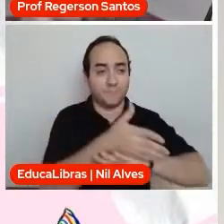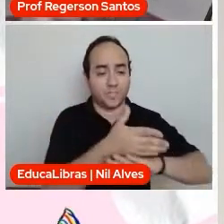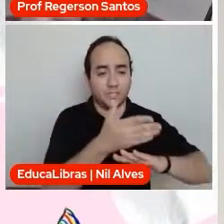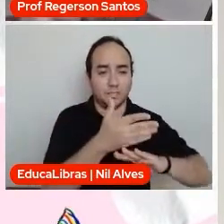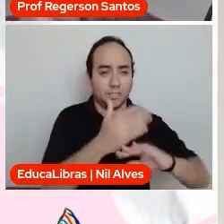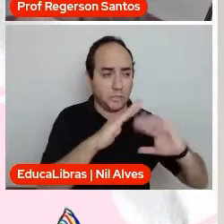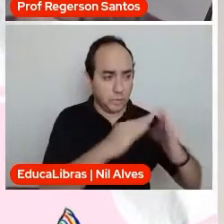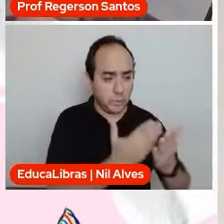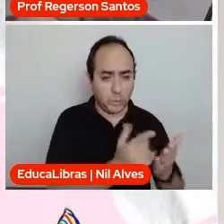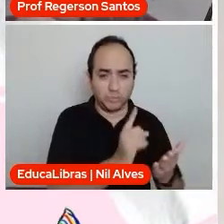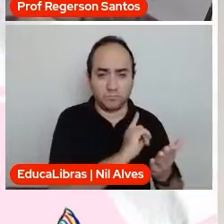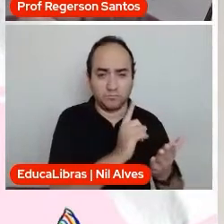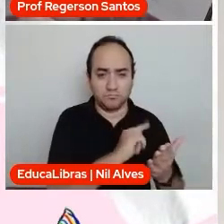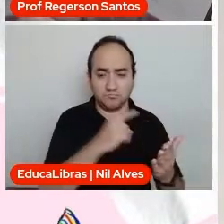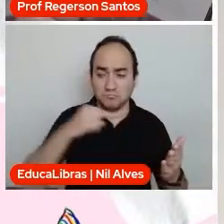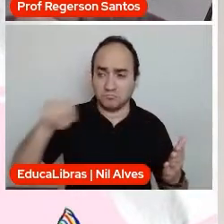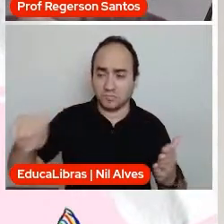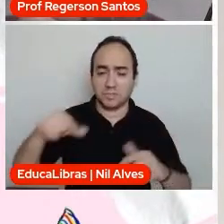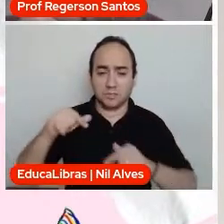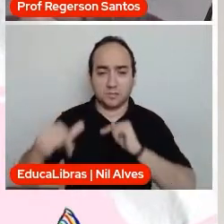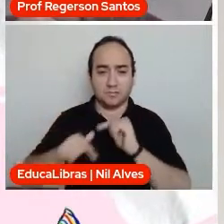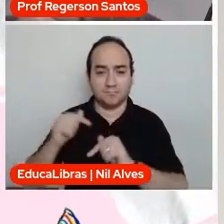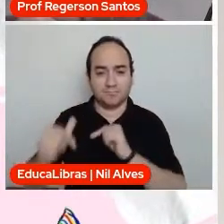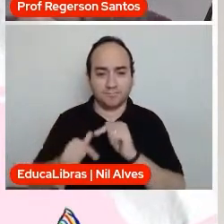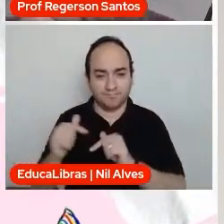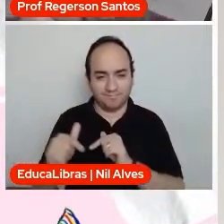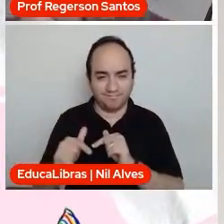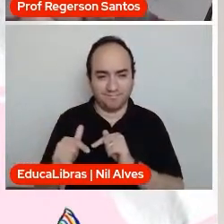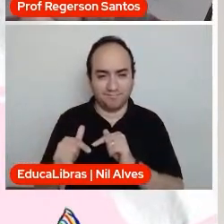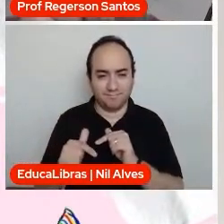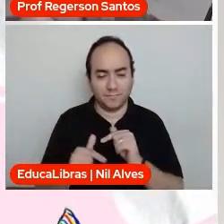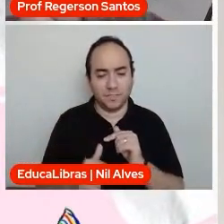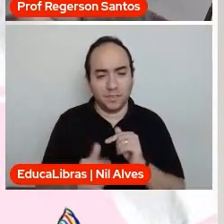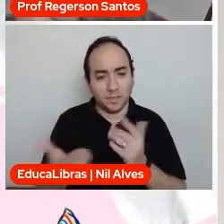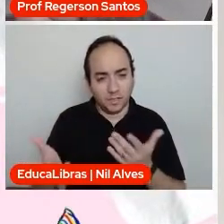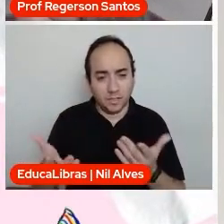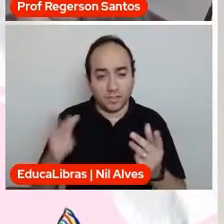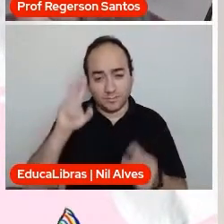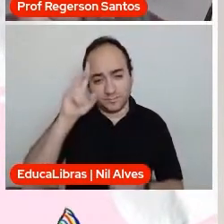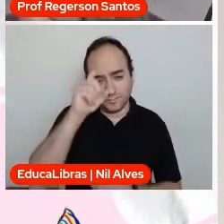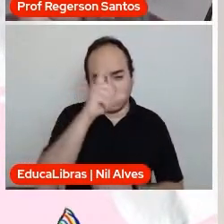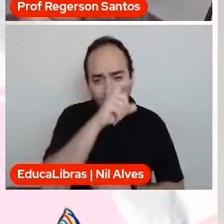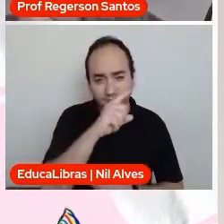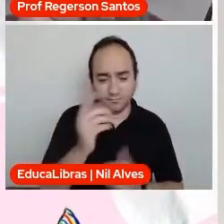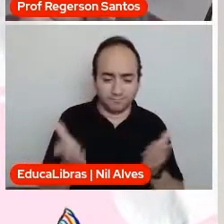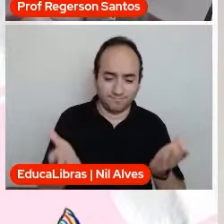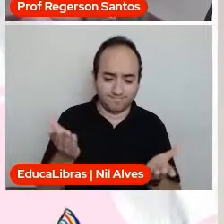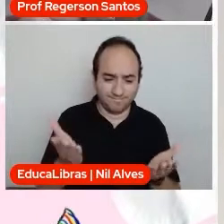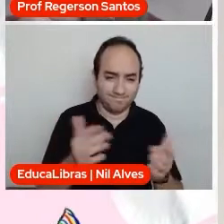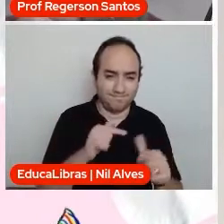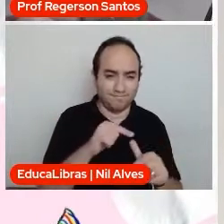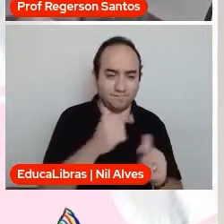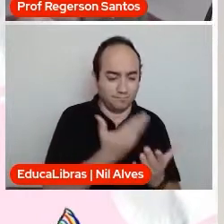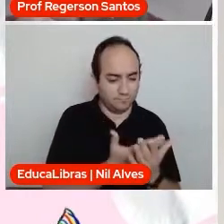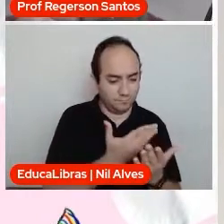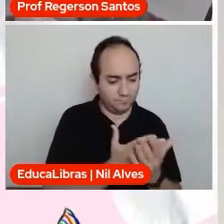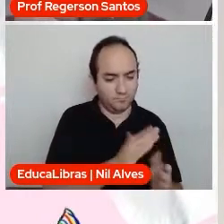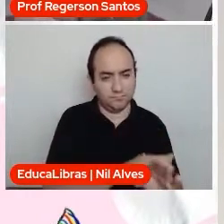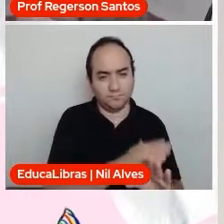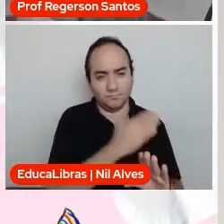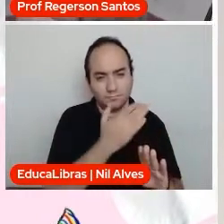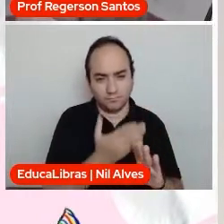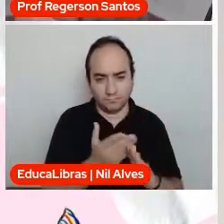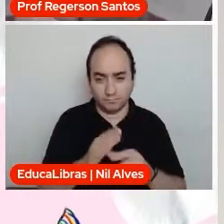cadenciar esse processo de trabalho e estudar o noturno é um processo em que vai